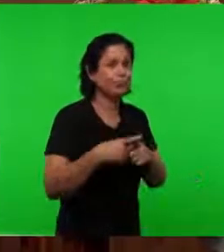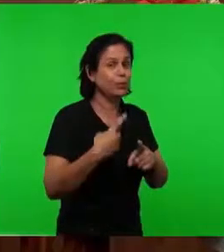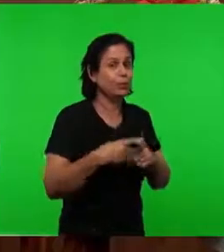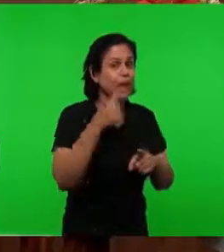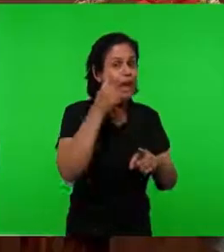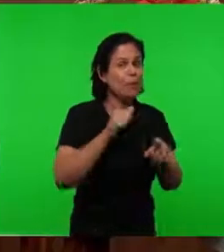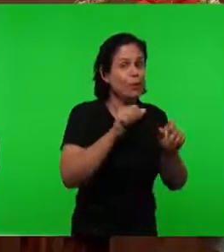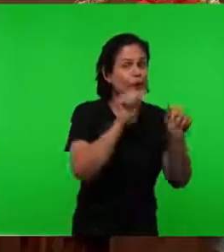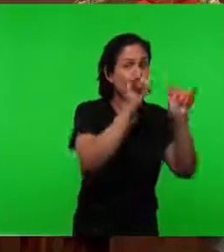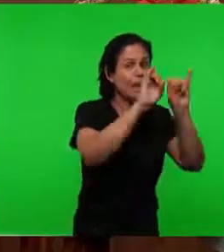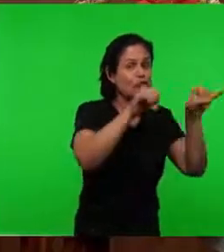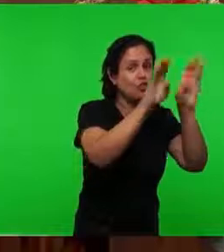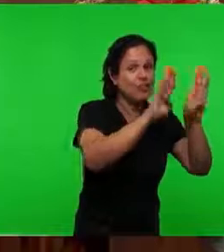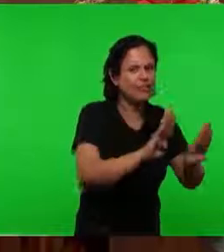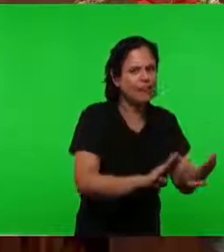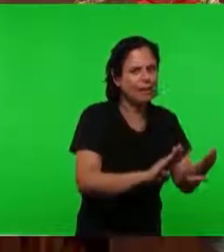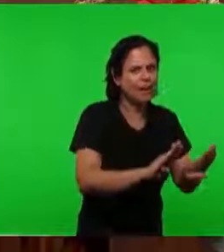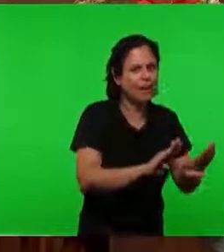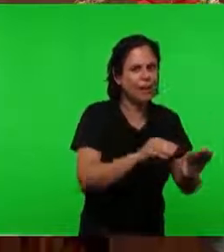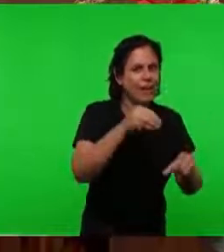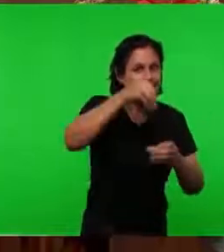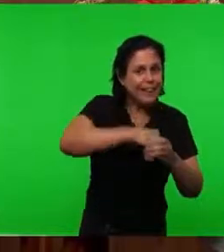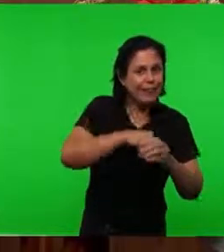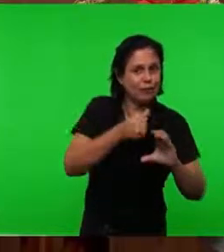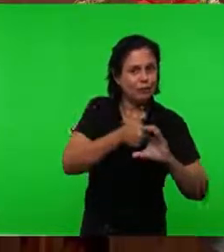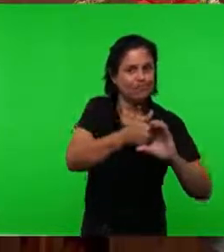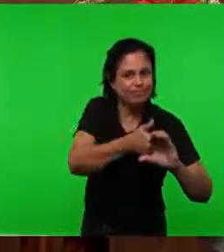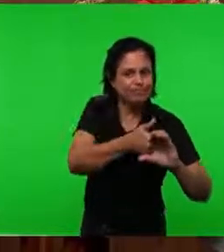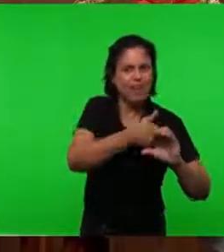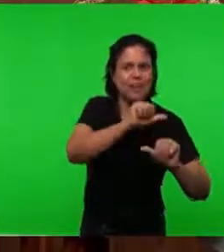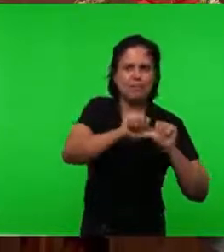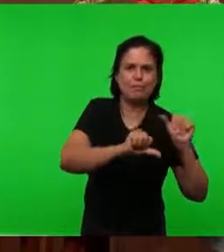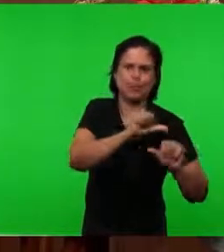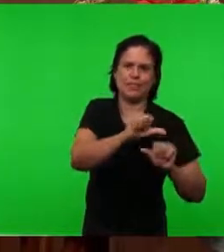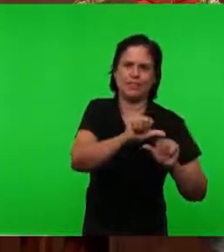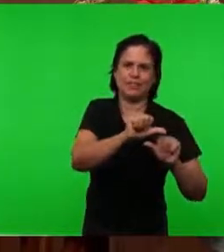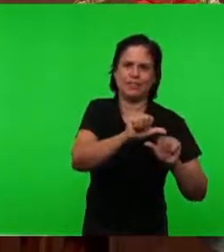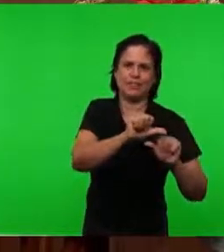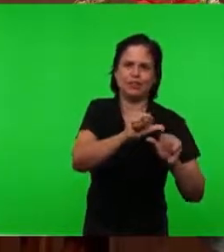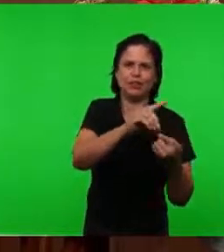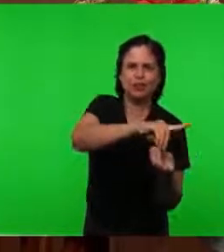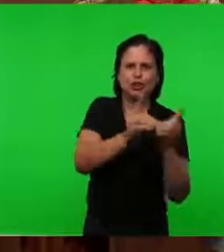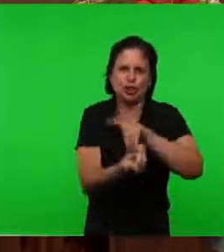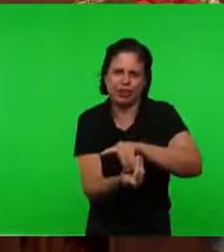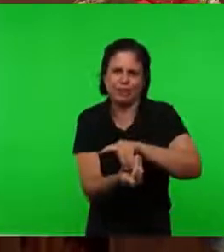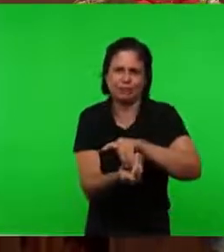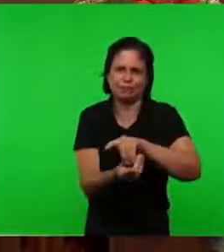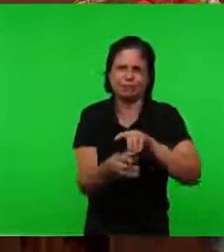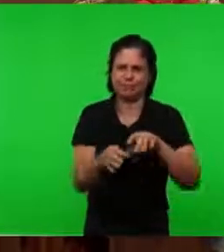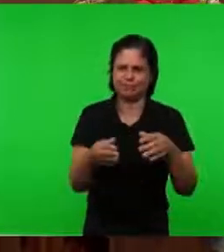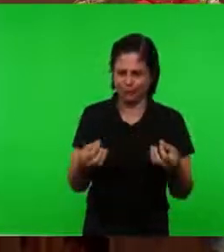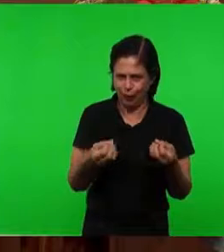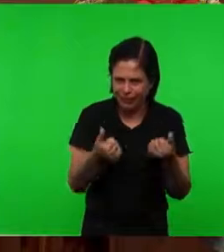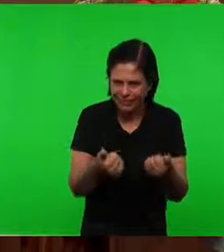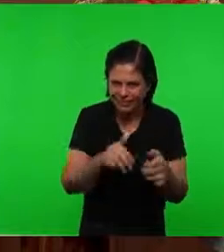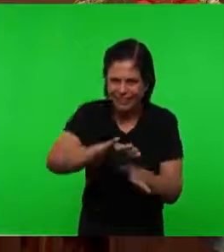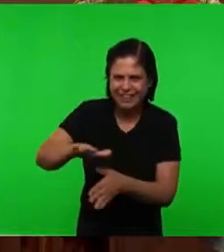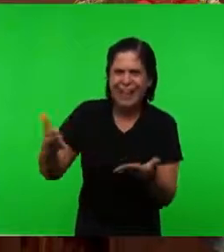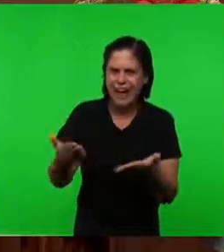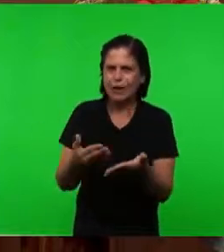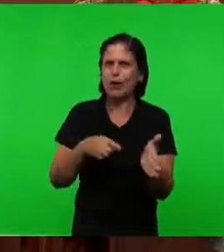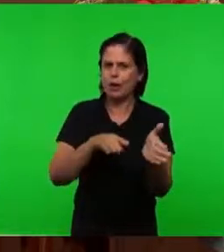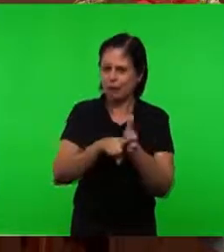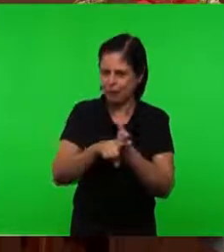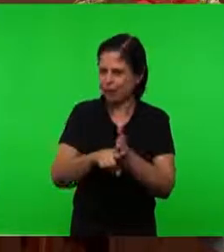entram Para justificar isso E nesse caso Aqui agora Nós vamos Agora A primeira pergunta Eu vou passar A